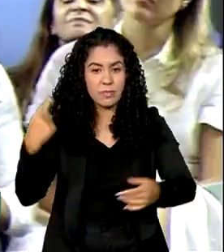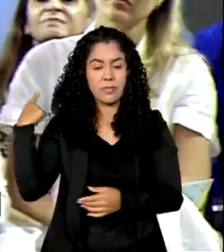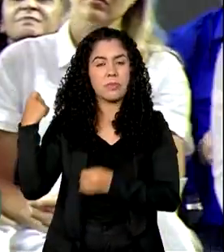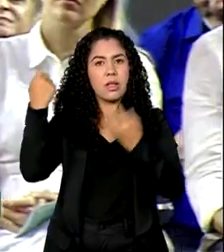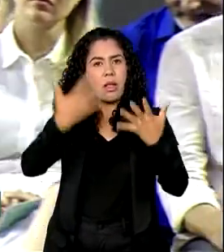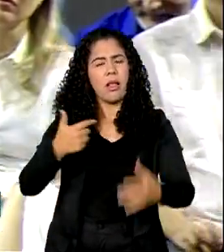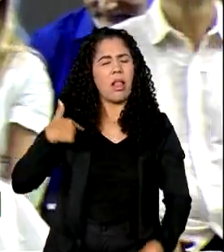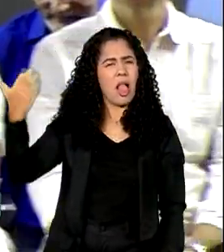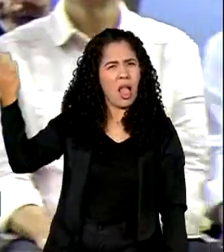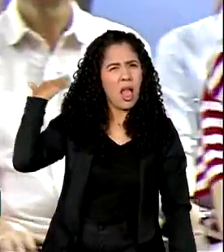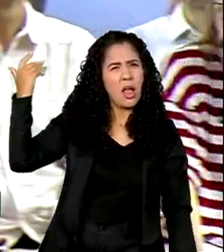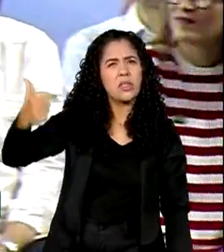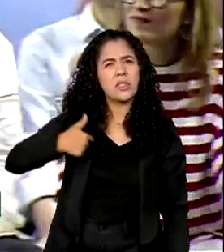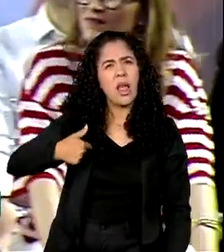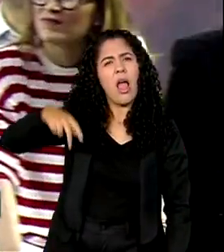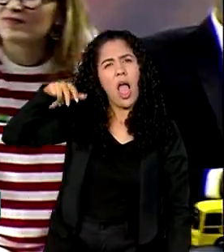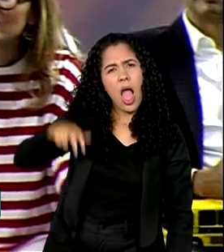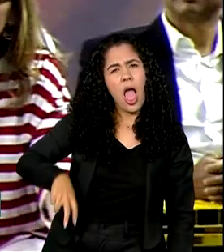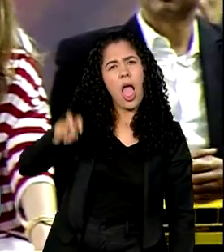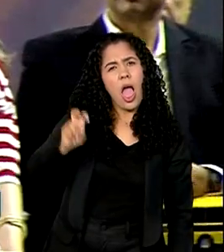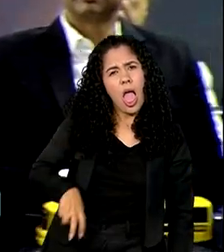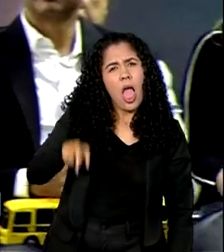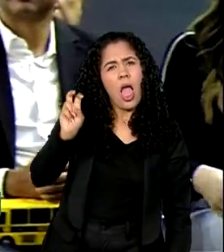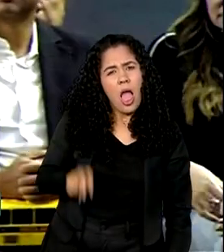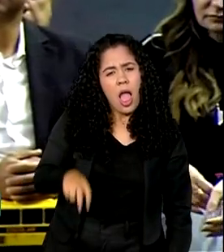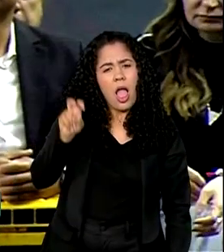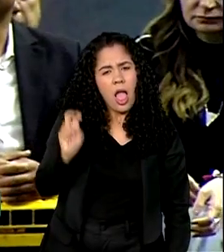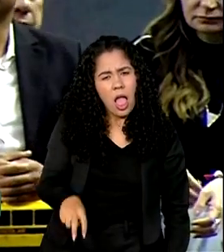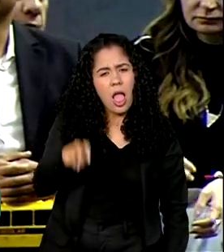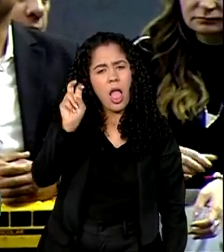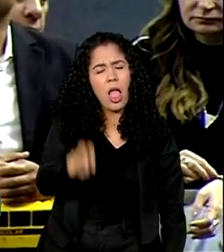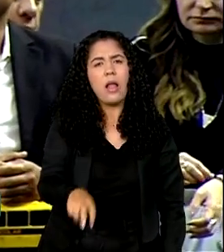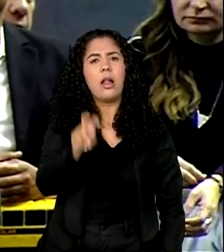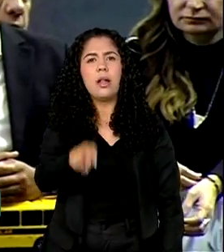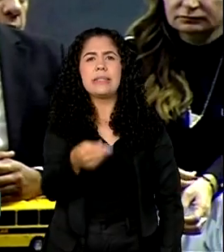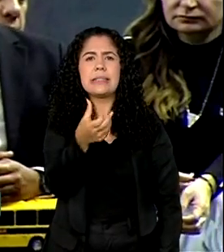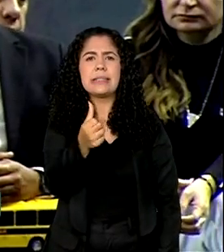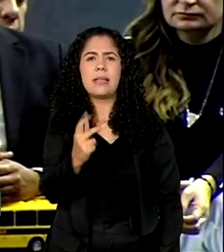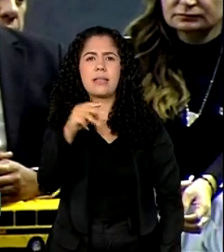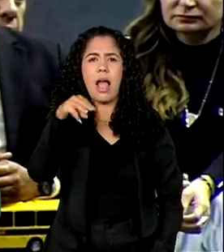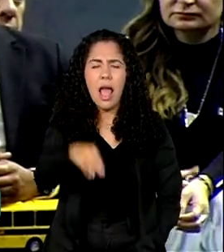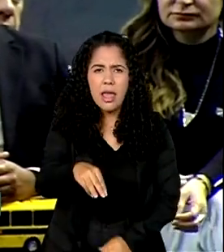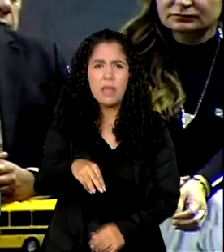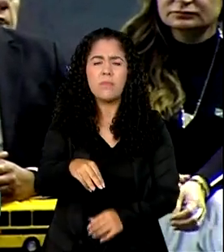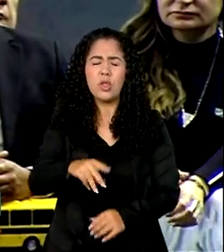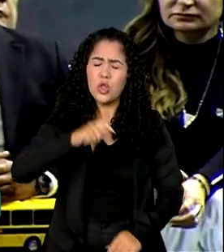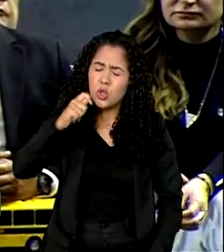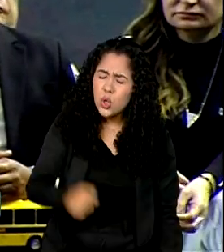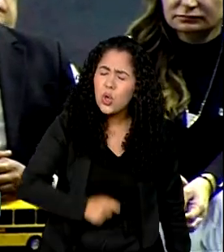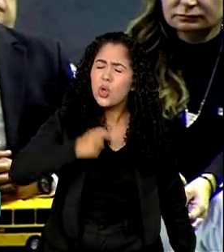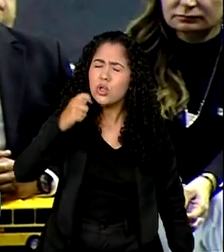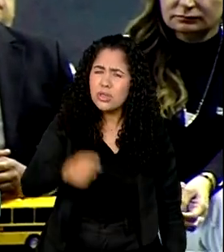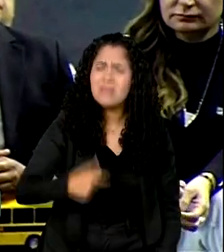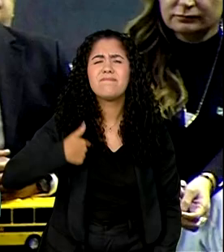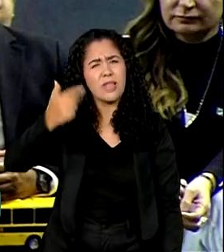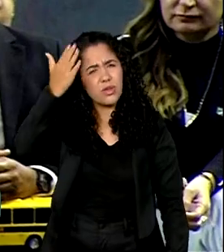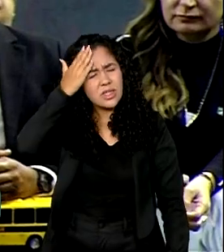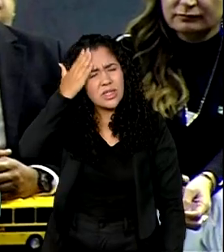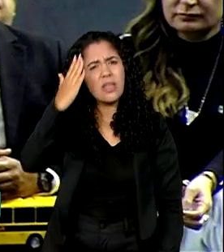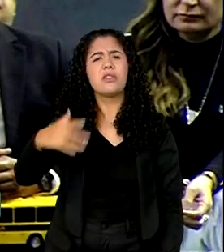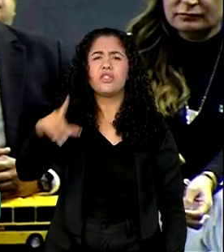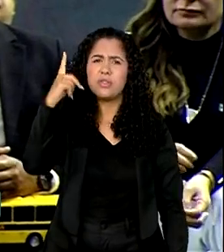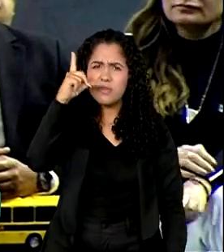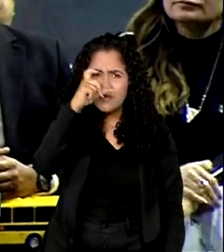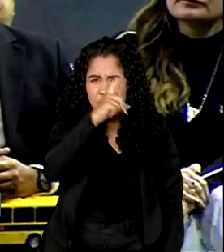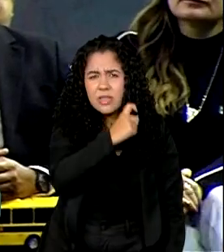quilômetros a pé para ir para o Senai fazer um curso todo santo dia. Eu sei como é difícil, eu sei como